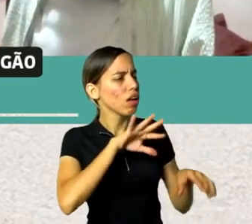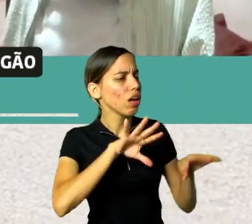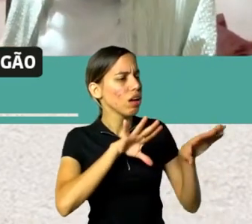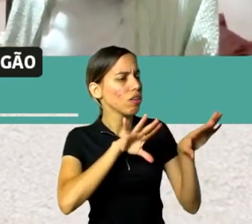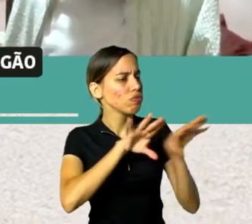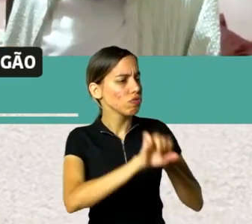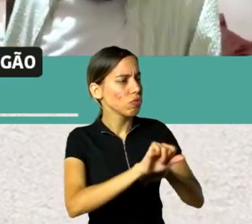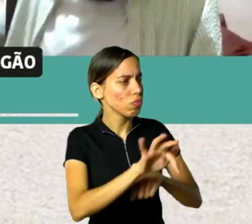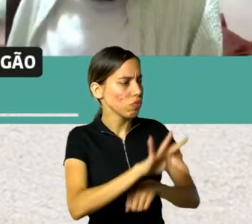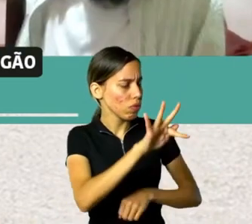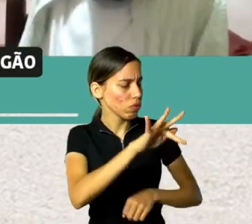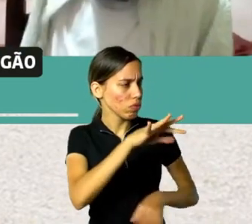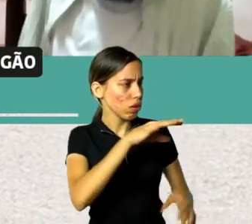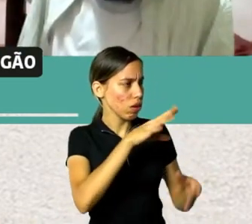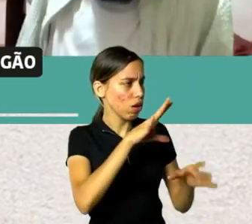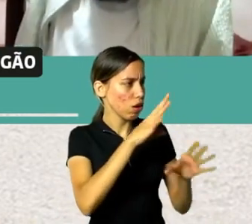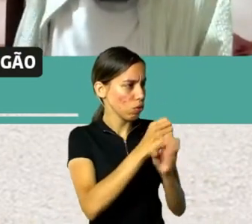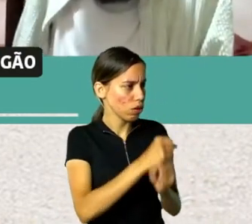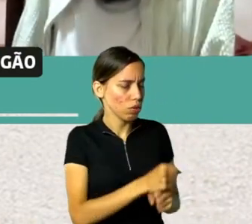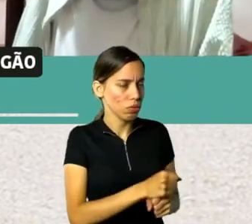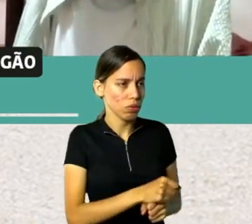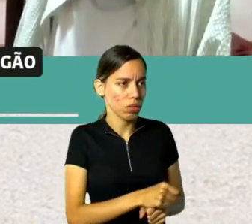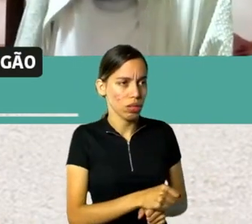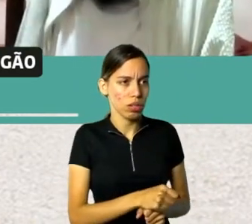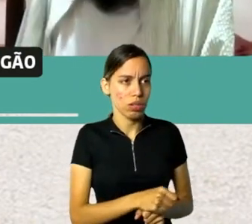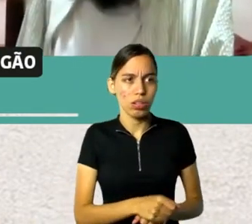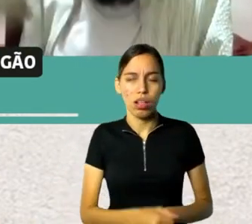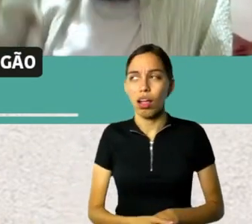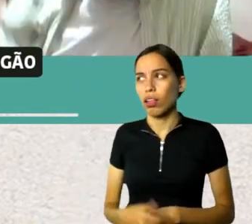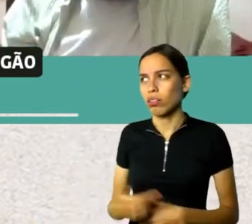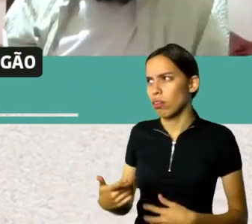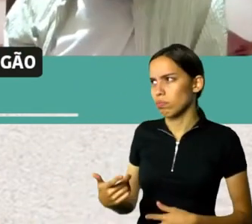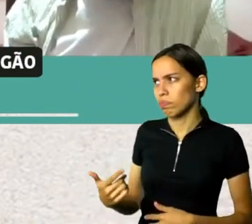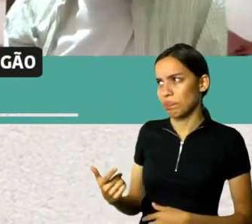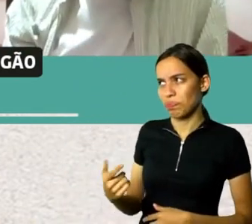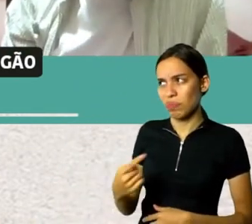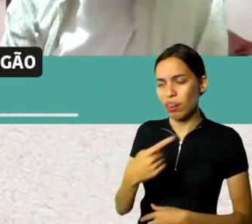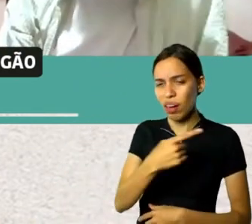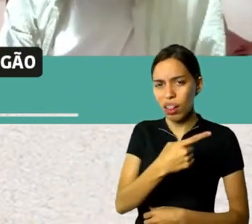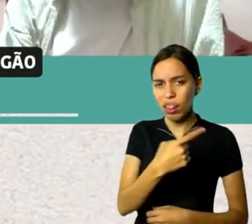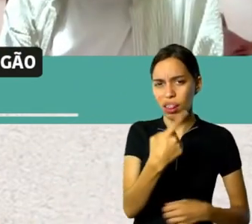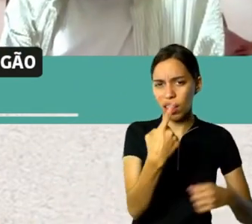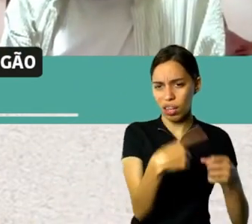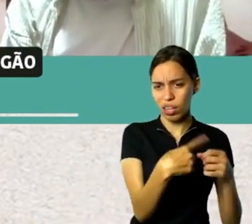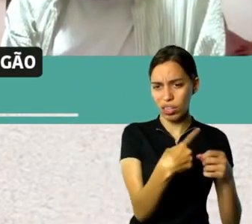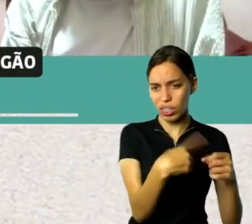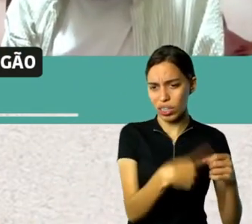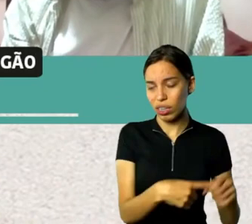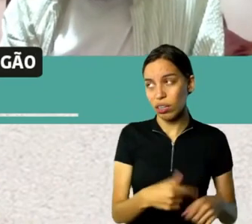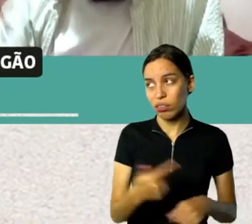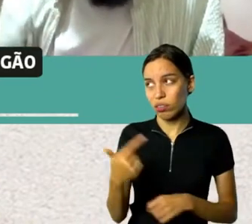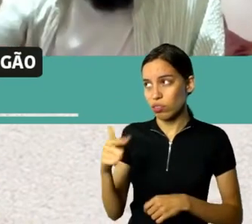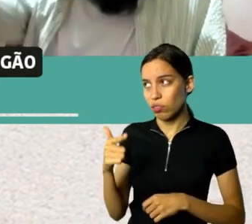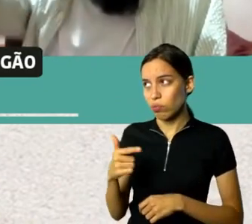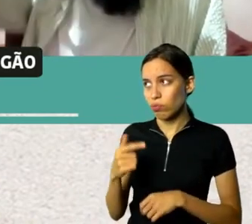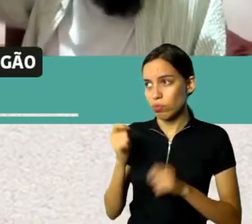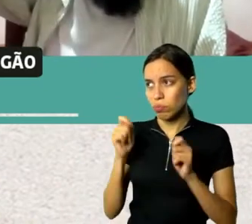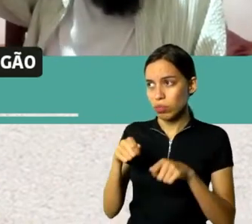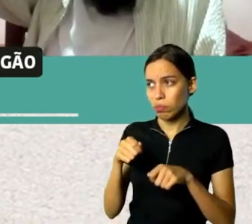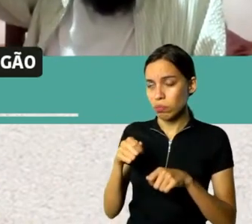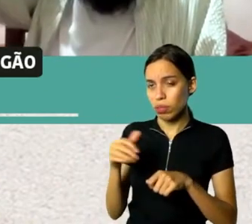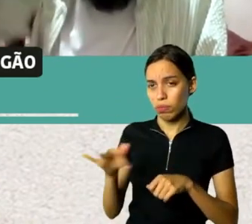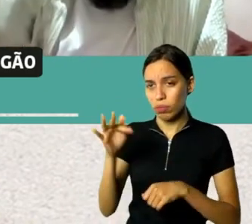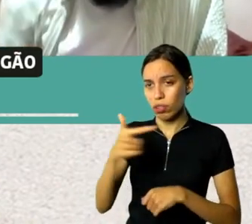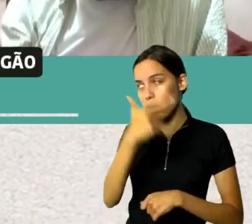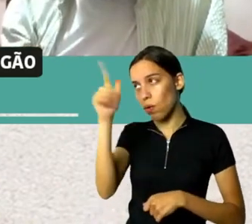Prata, na época, simplesmente. de curso técnico, né, então? Curso técnico, é, não tinha científico. eu achei que você tivesse saído de uma faculdade